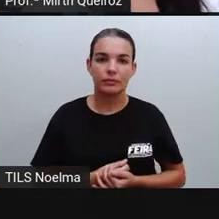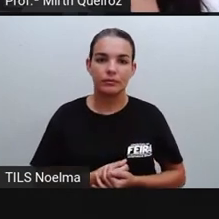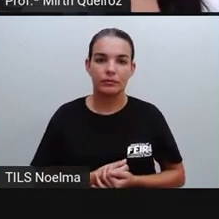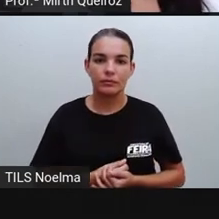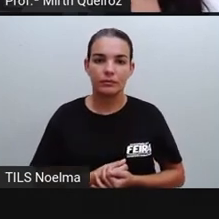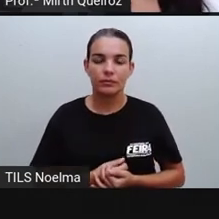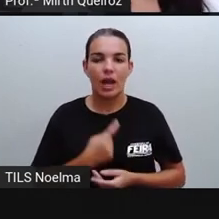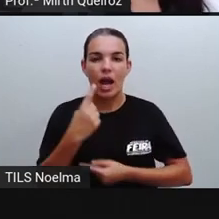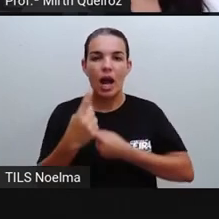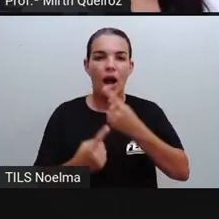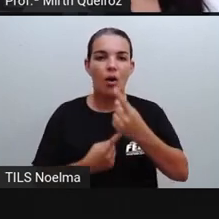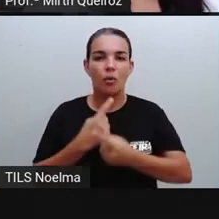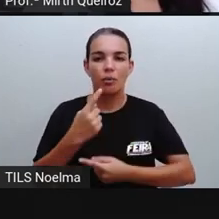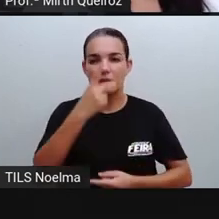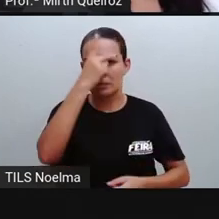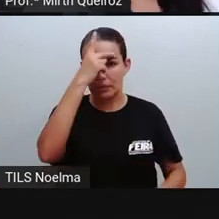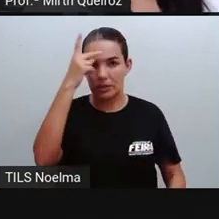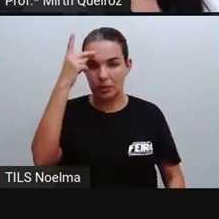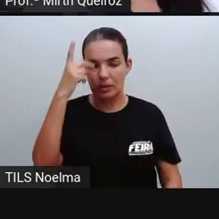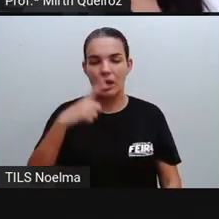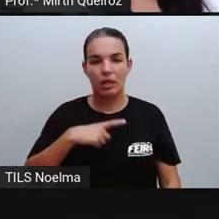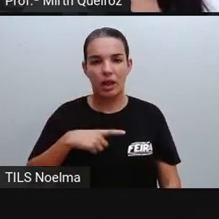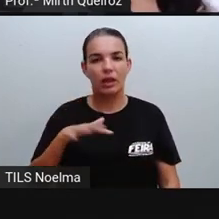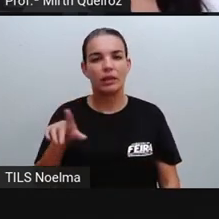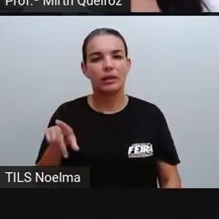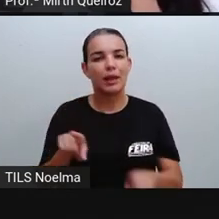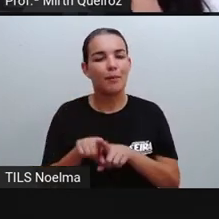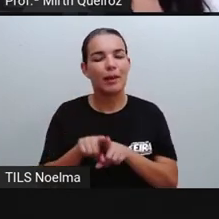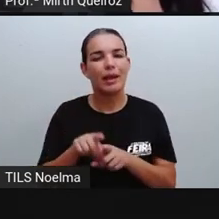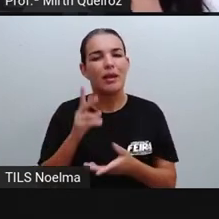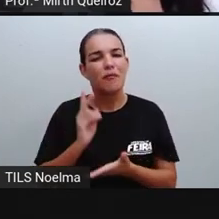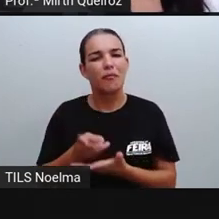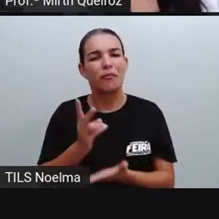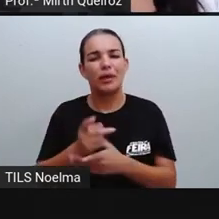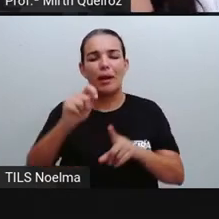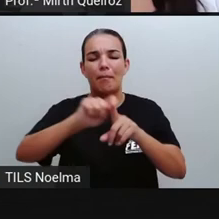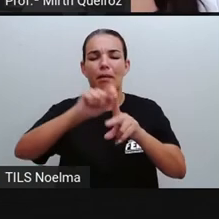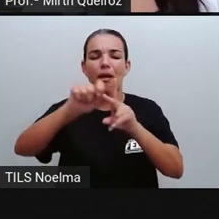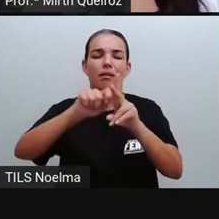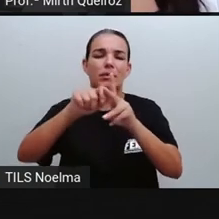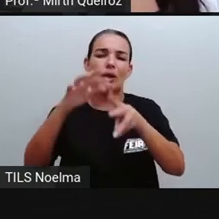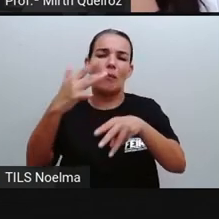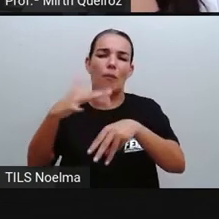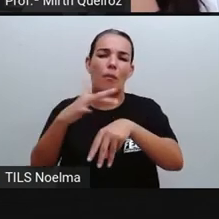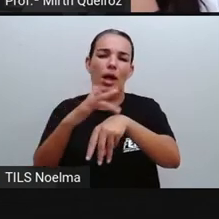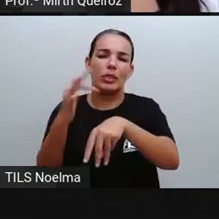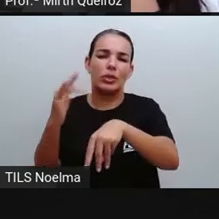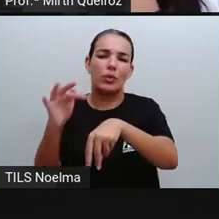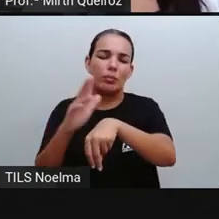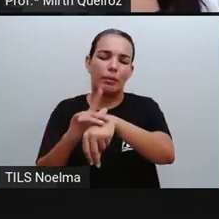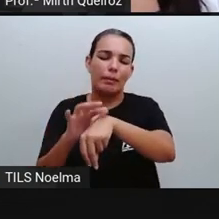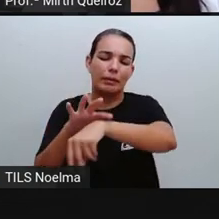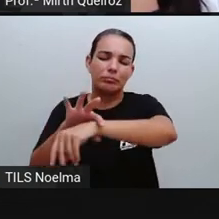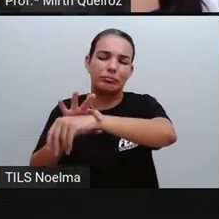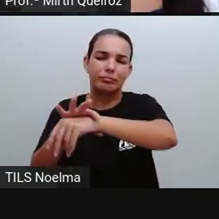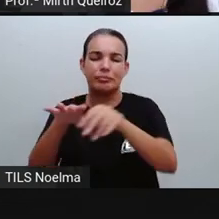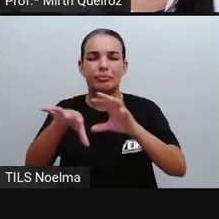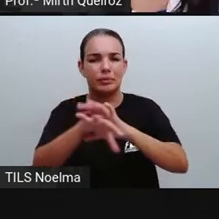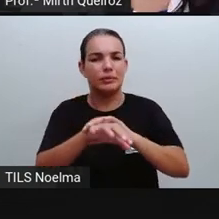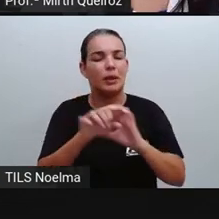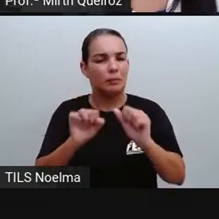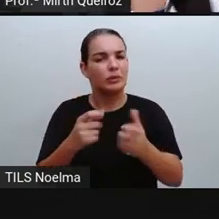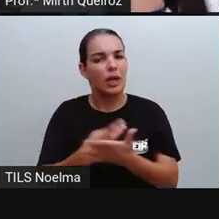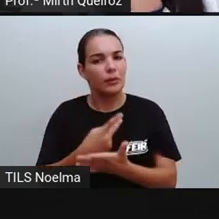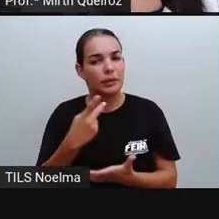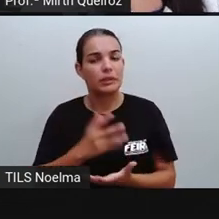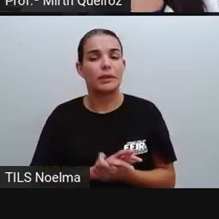alguns pacientes aí podem apresentar essas dores aí intensas durante meses após a doença. Temos